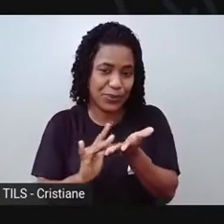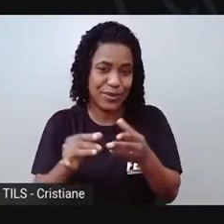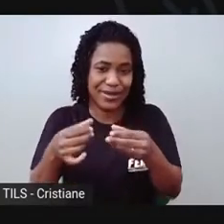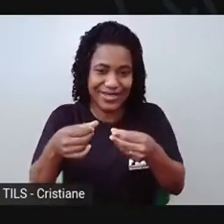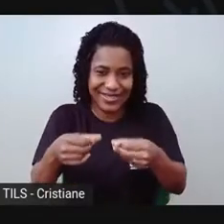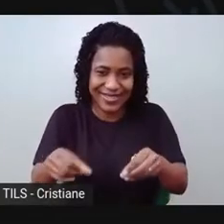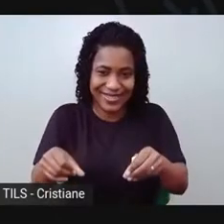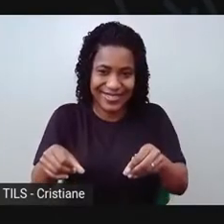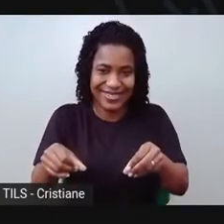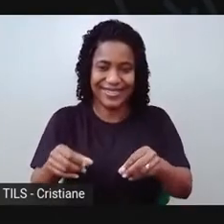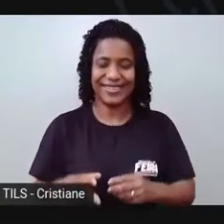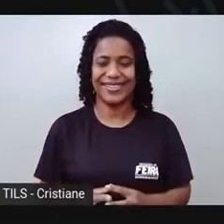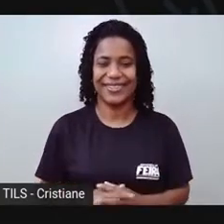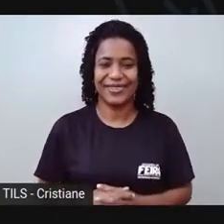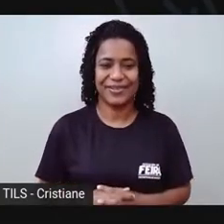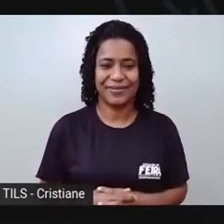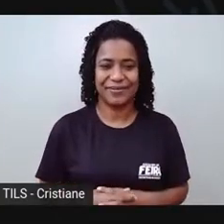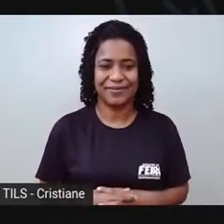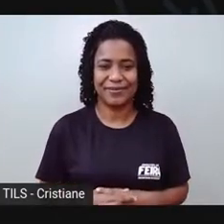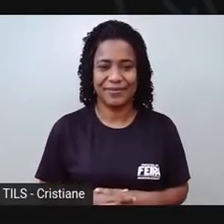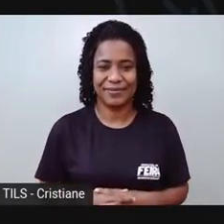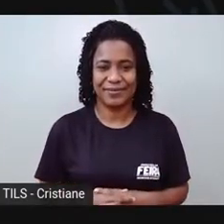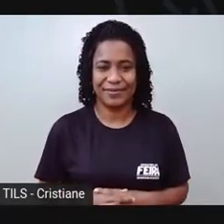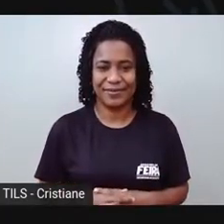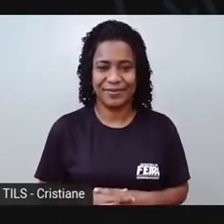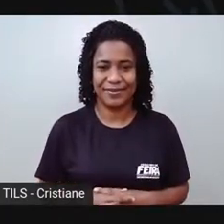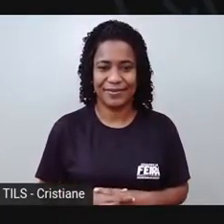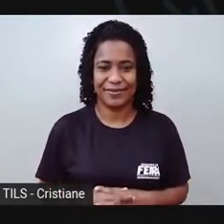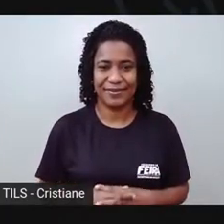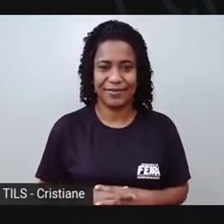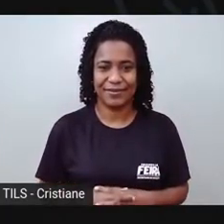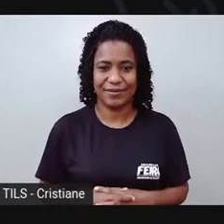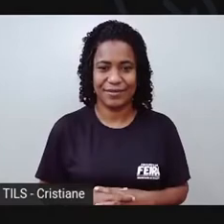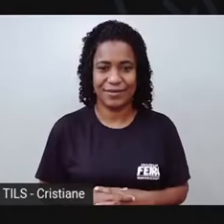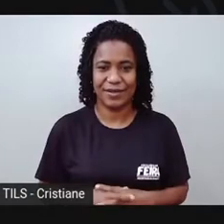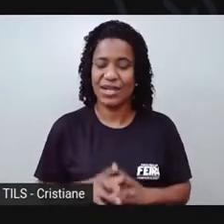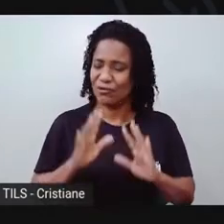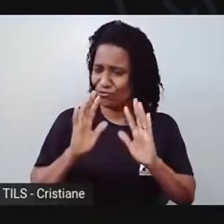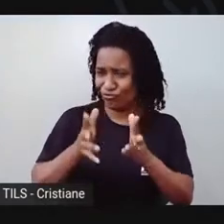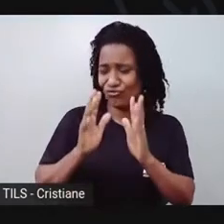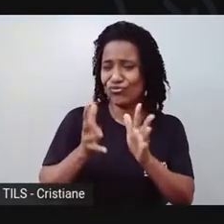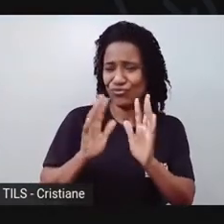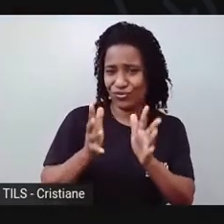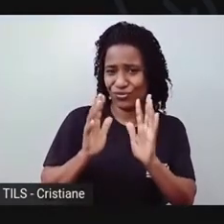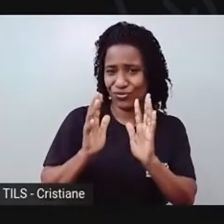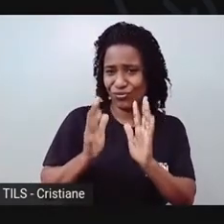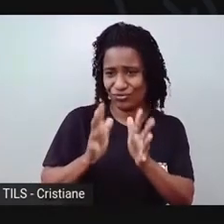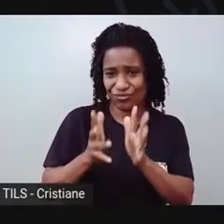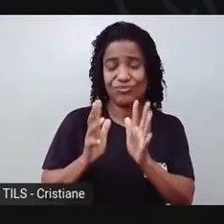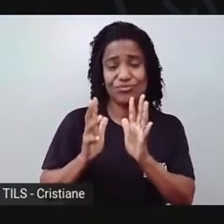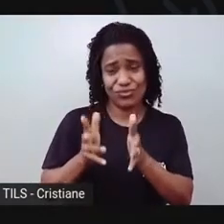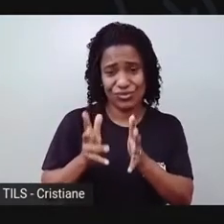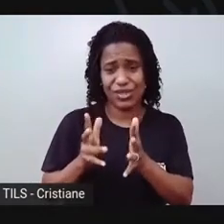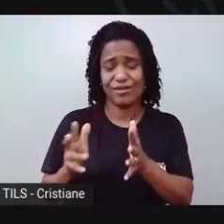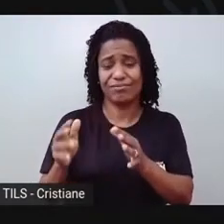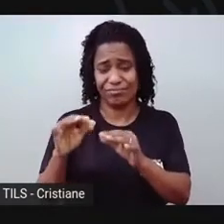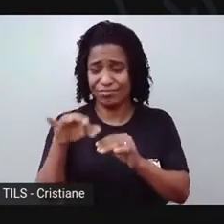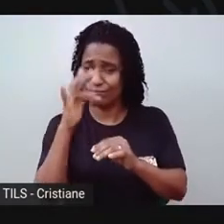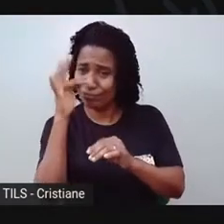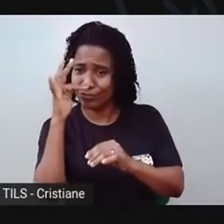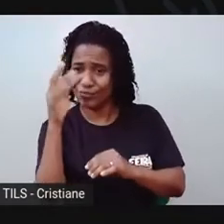Prontinho, meninada! Eu não quero mais colar mais nenhuma flor, não! Porque agora eu quero espaço no papel para desenhar!